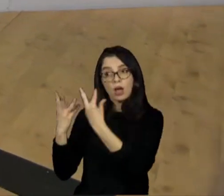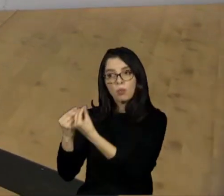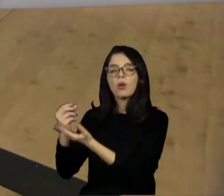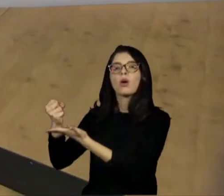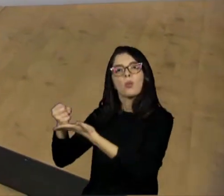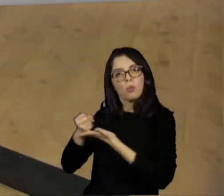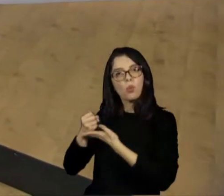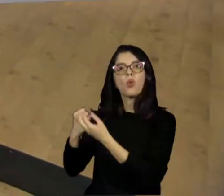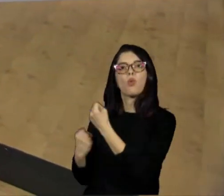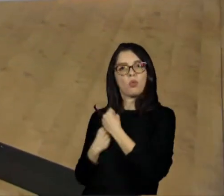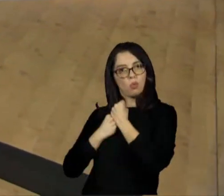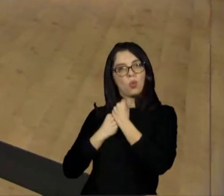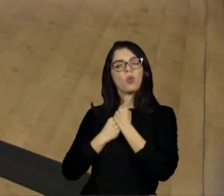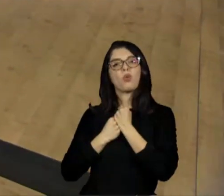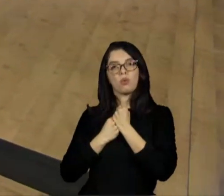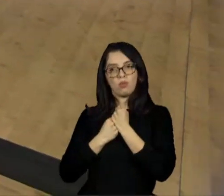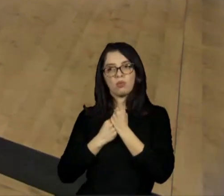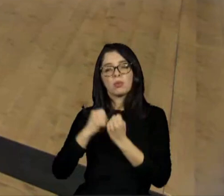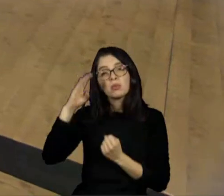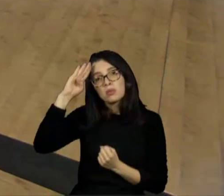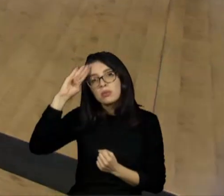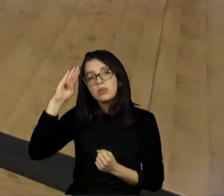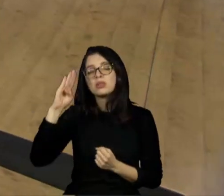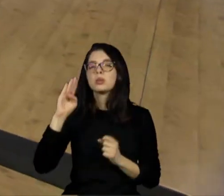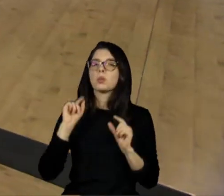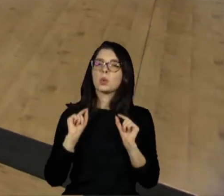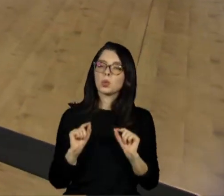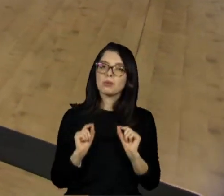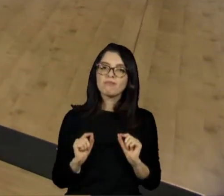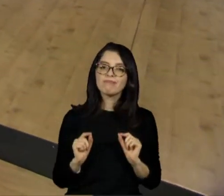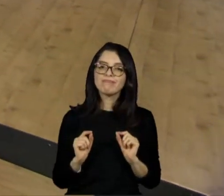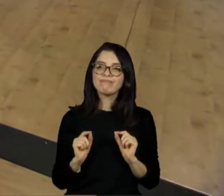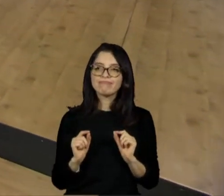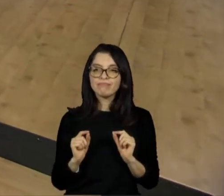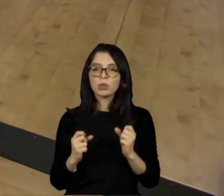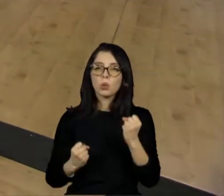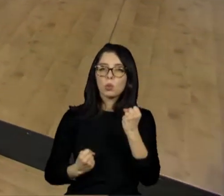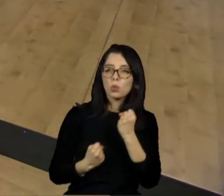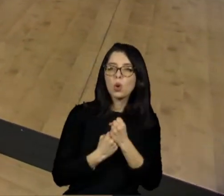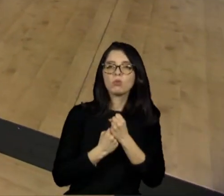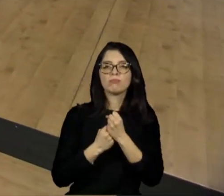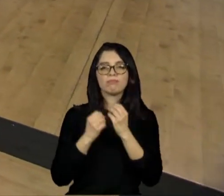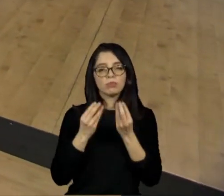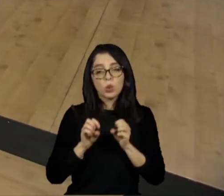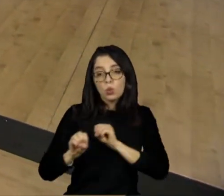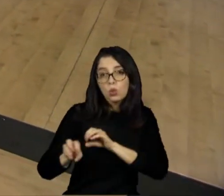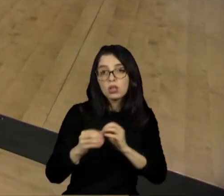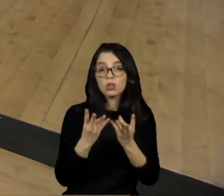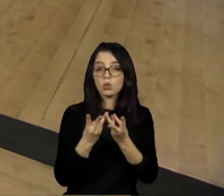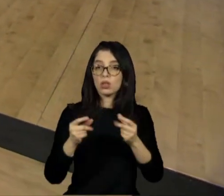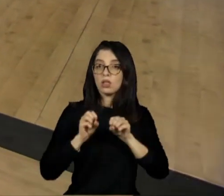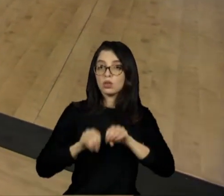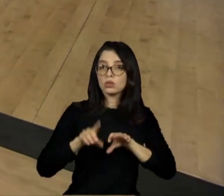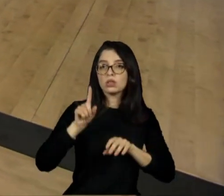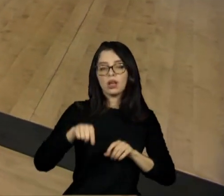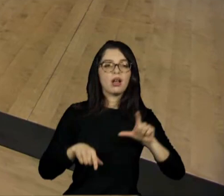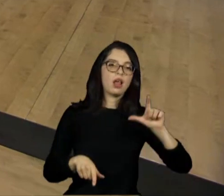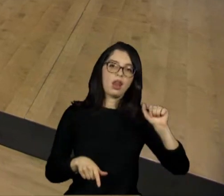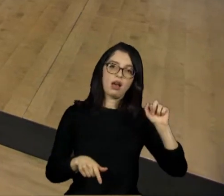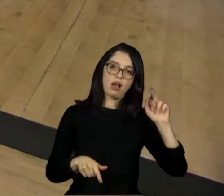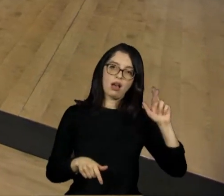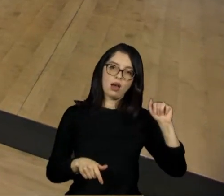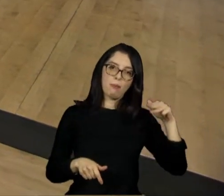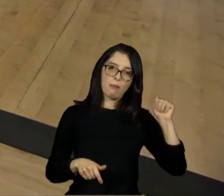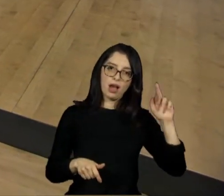Eu acho que um principais pilares para uma educação de qualidade foram a Laramara e a minha família, porque,